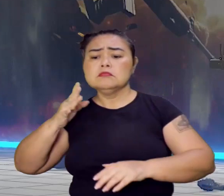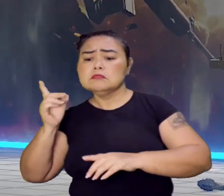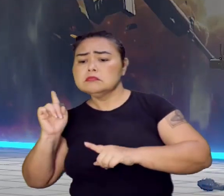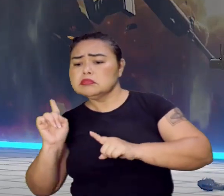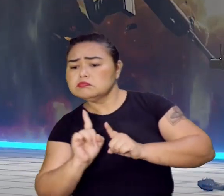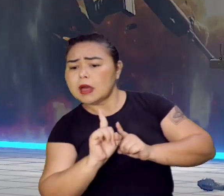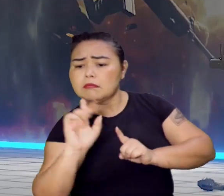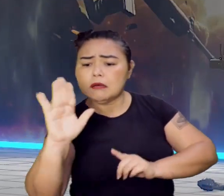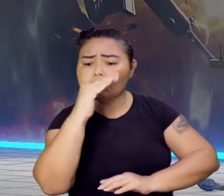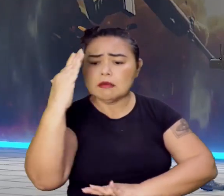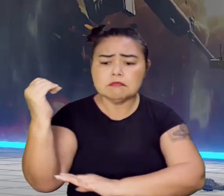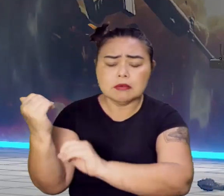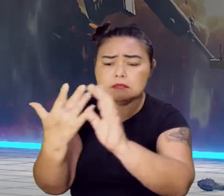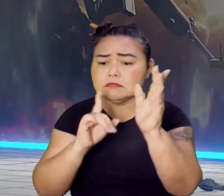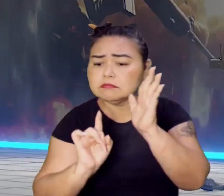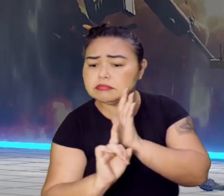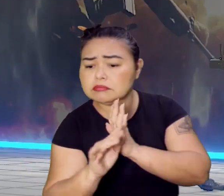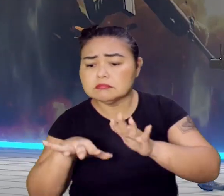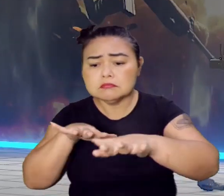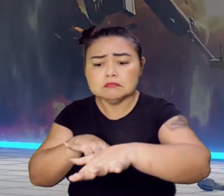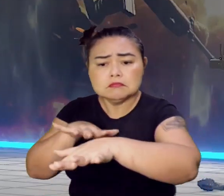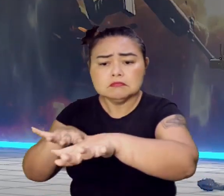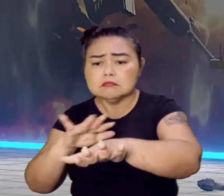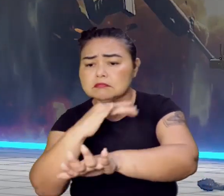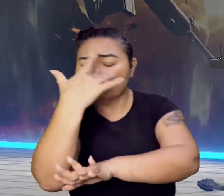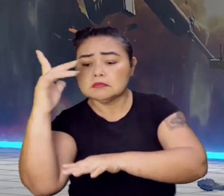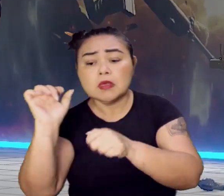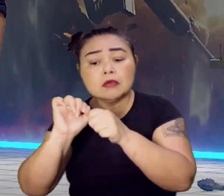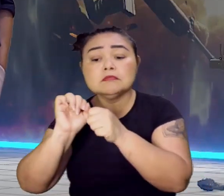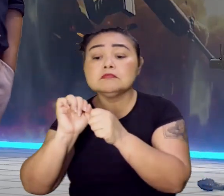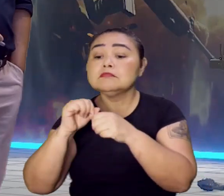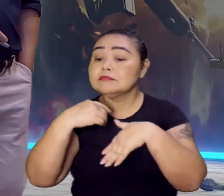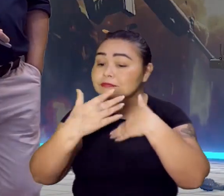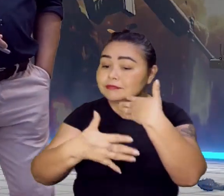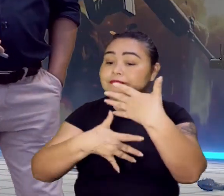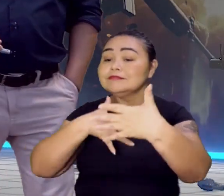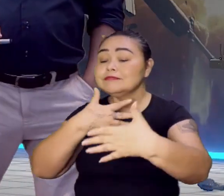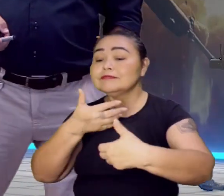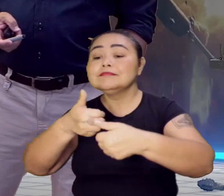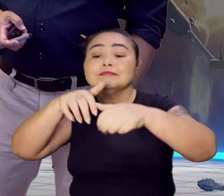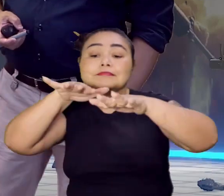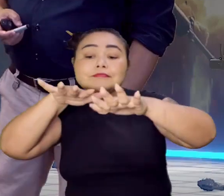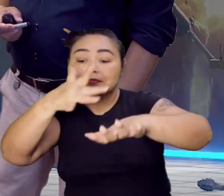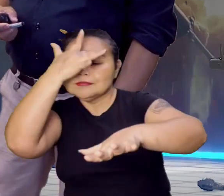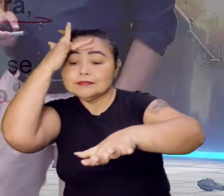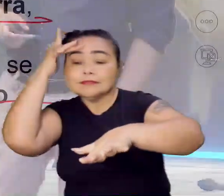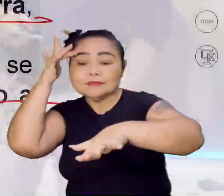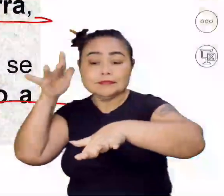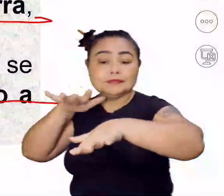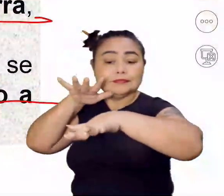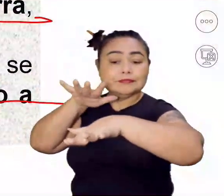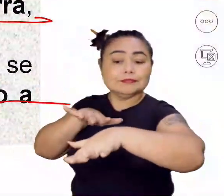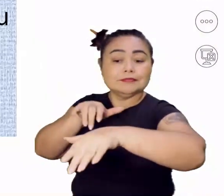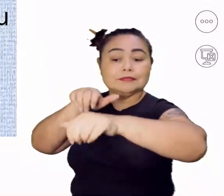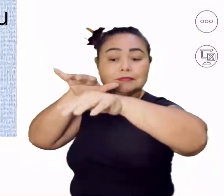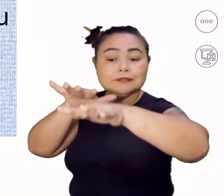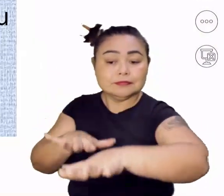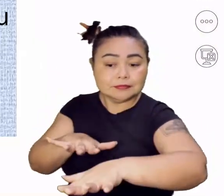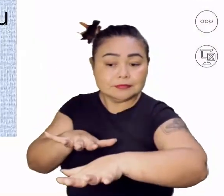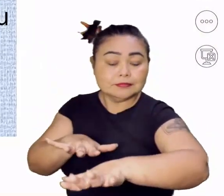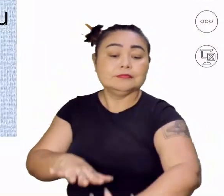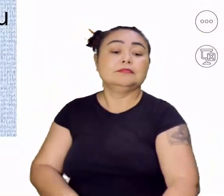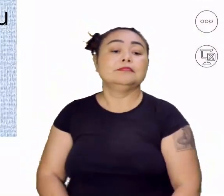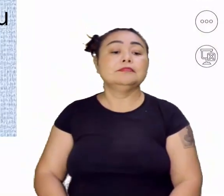E nós temos esse processo. Esse processo de ocupação. Na tela para vocês. Então,